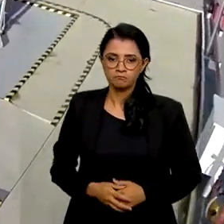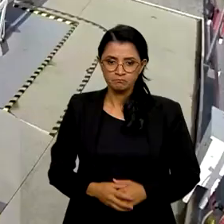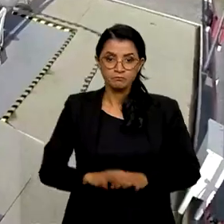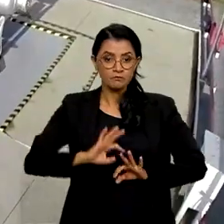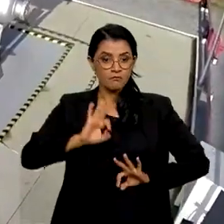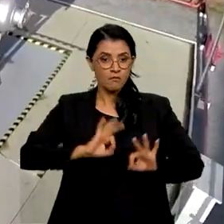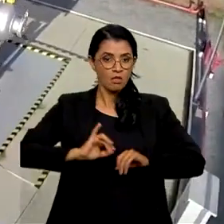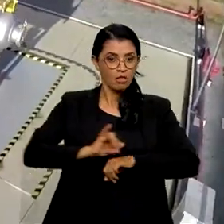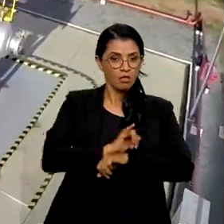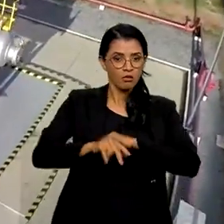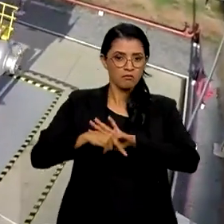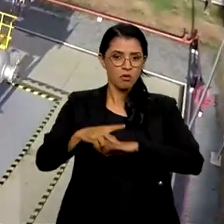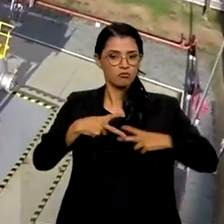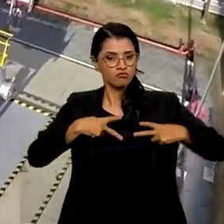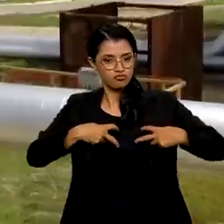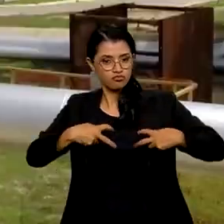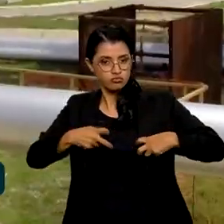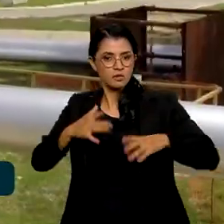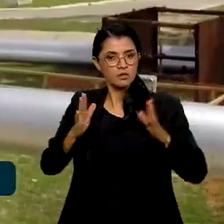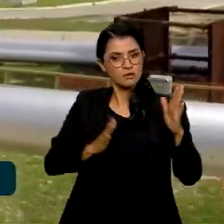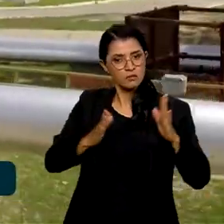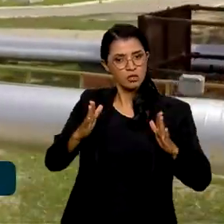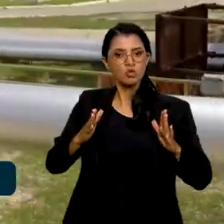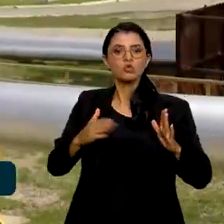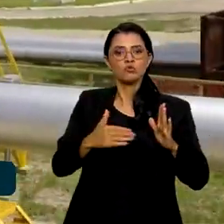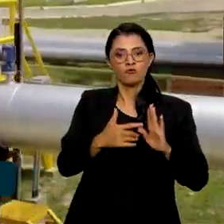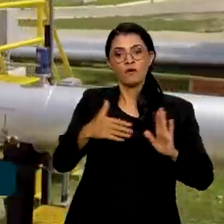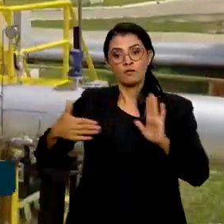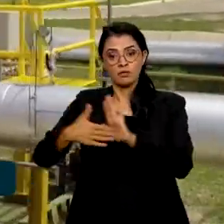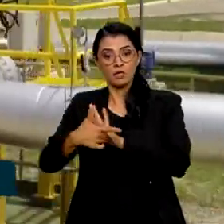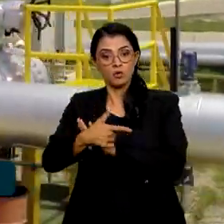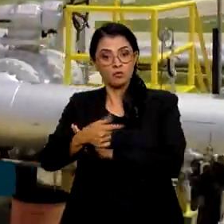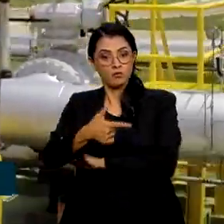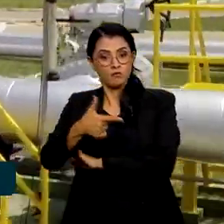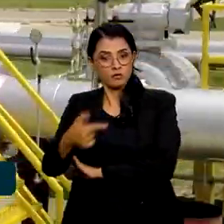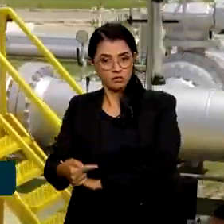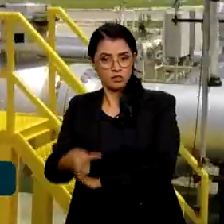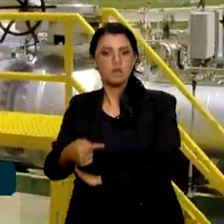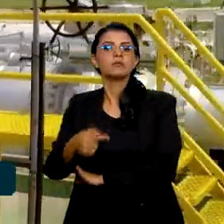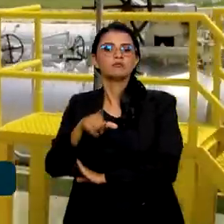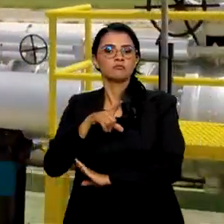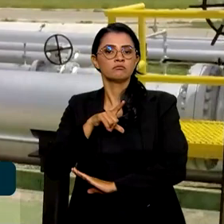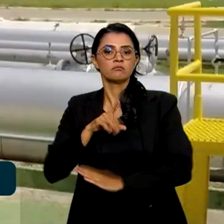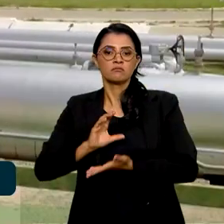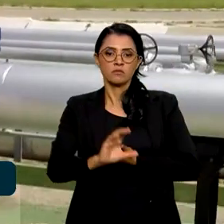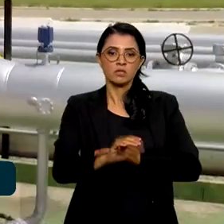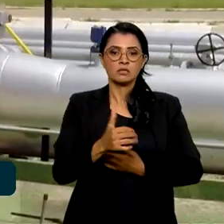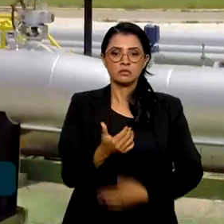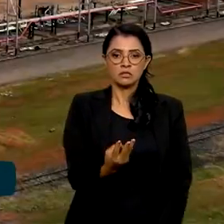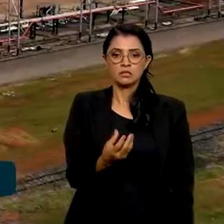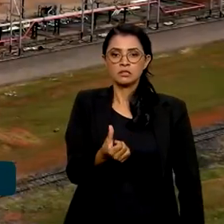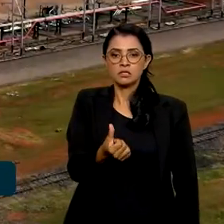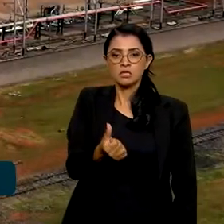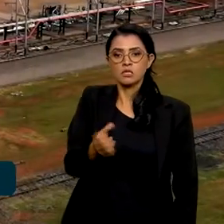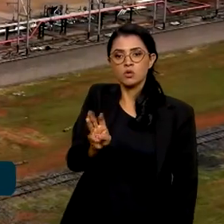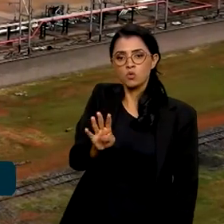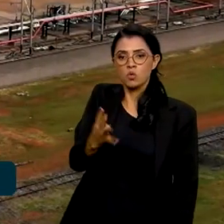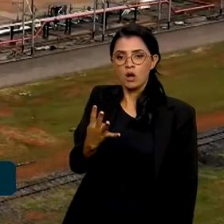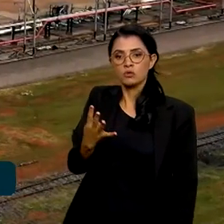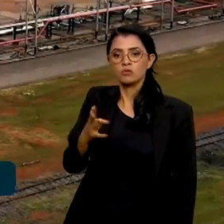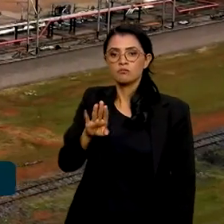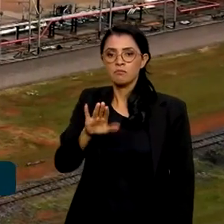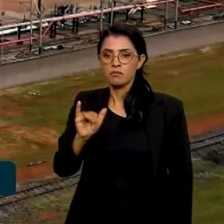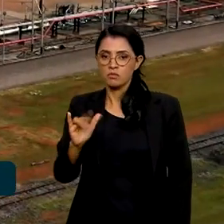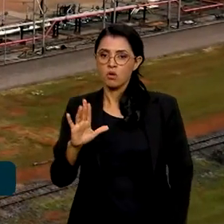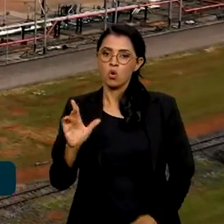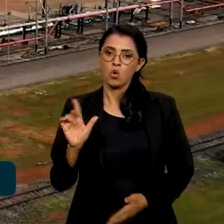estratégico da Petrobras para o período que vai até 2027, destinou 64 bilhões de dólares para